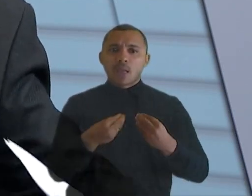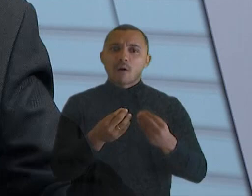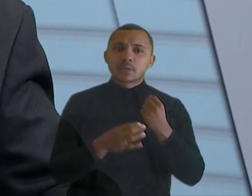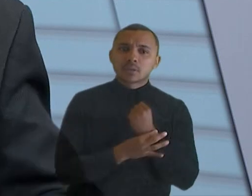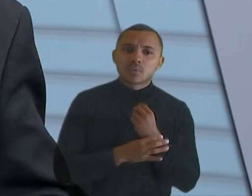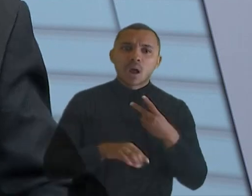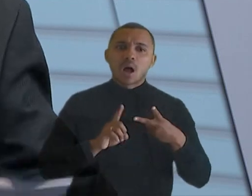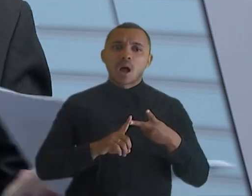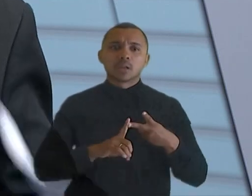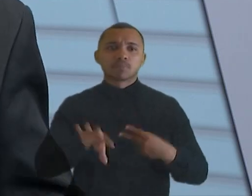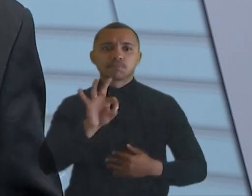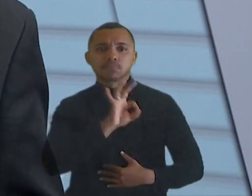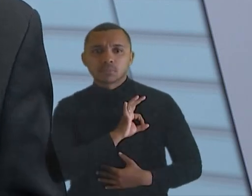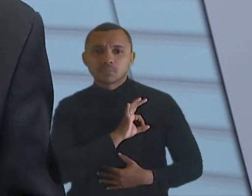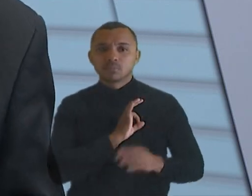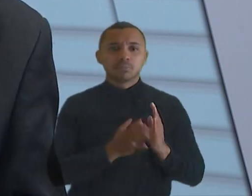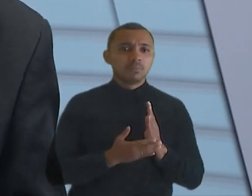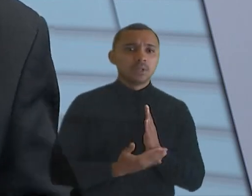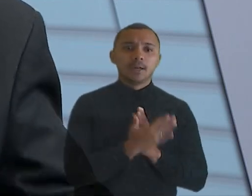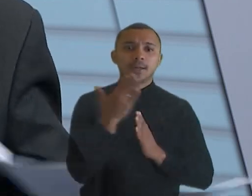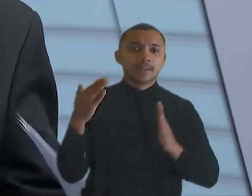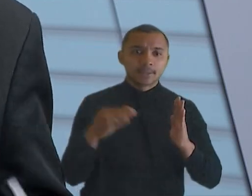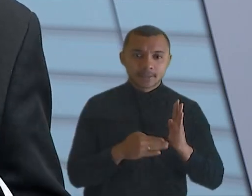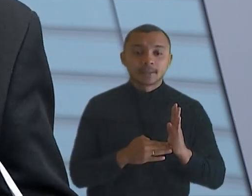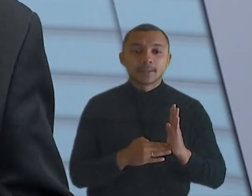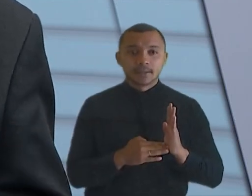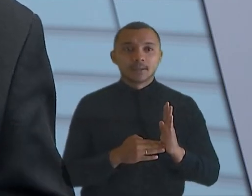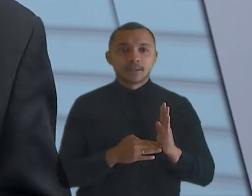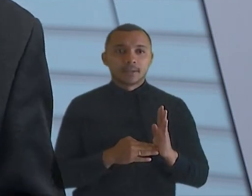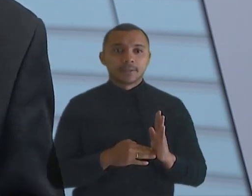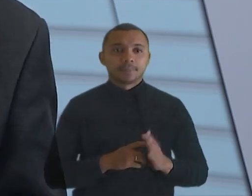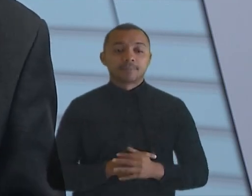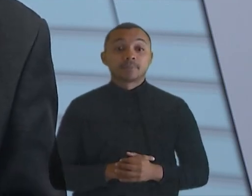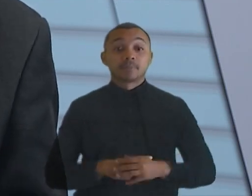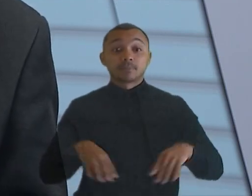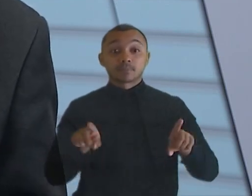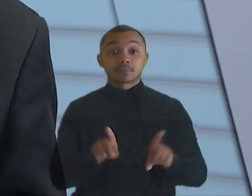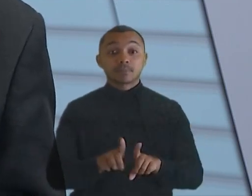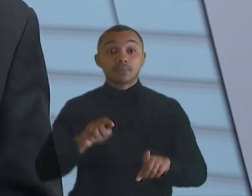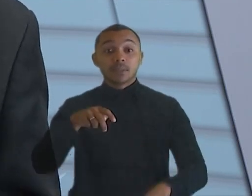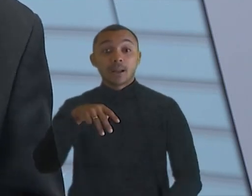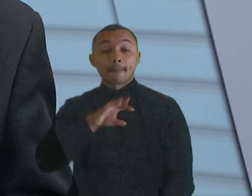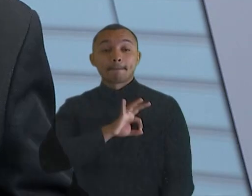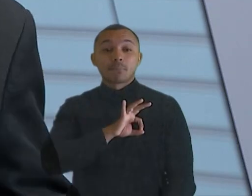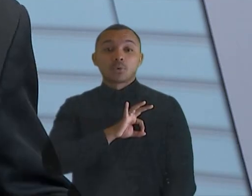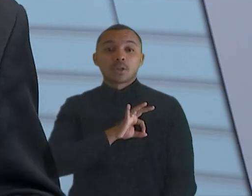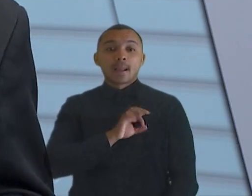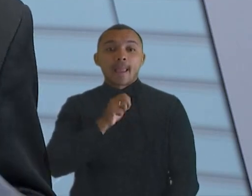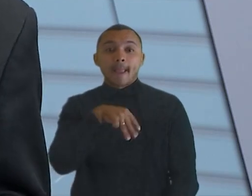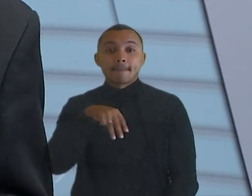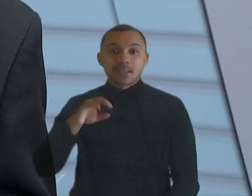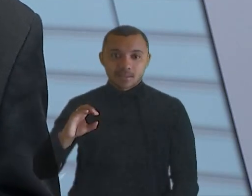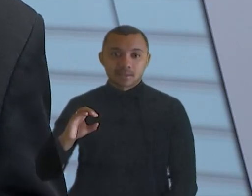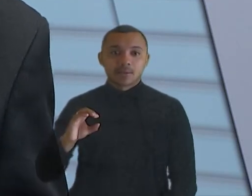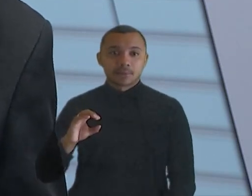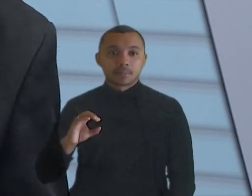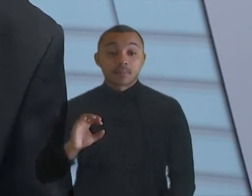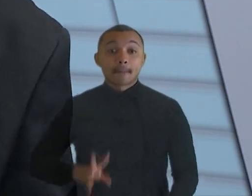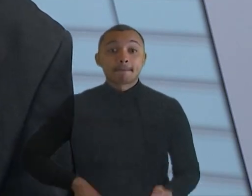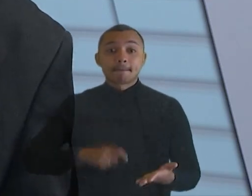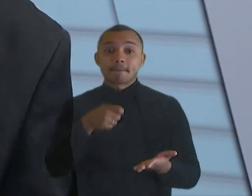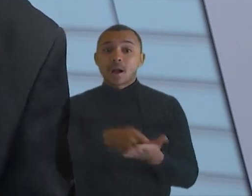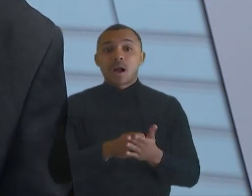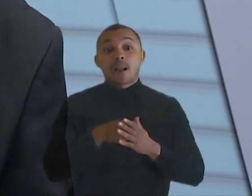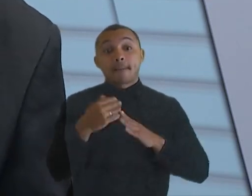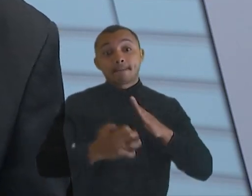Guarda, enfim, a Secretaria de Saúde, todos os órgãos envolvidos, a MC, e os cachês foram pagos pela iniciativa privada. Eu acho